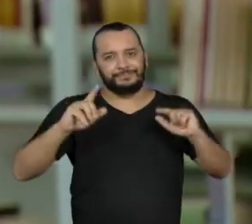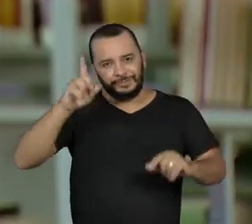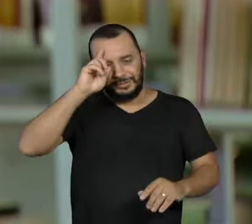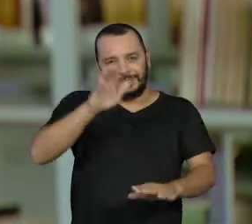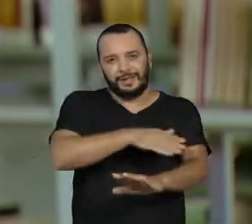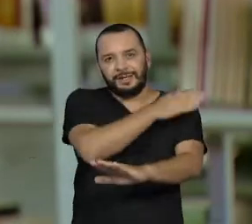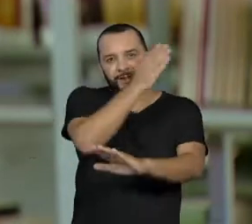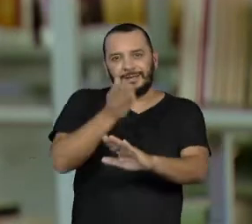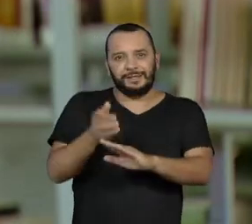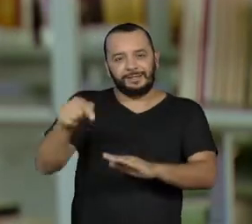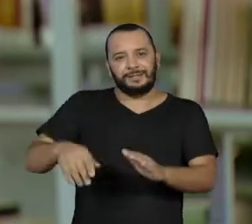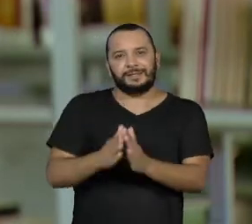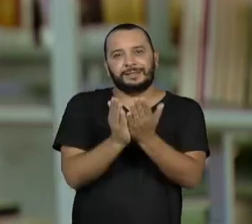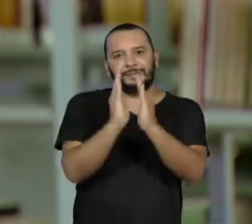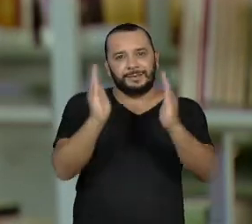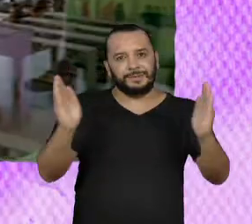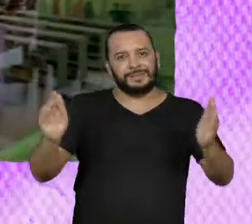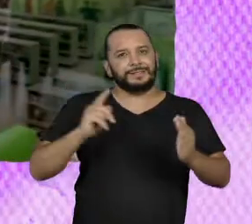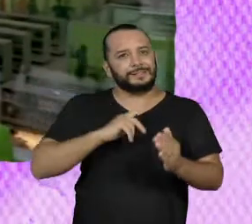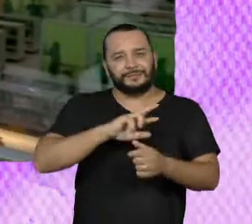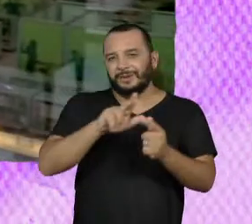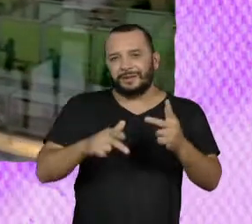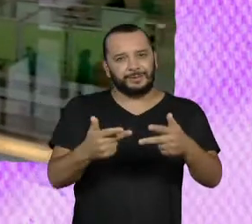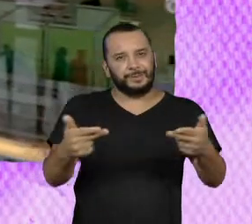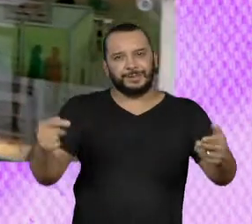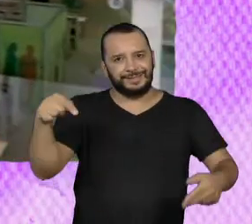biblioteca e aproveitar tudo que a gente tinha para ofertar.